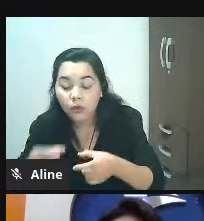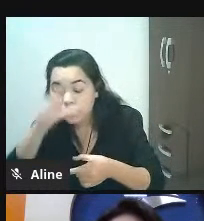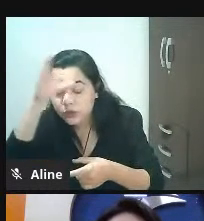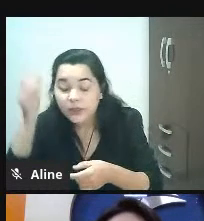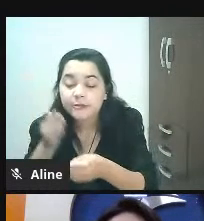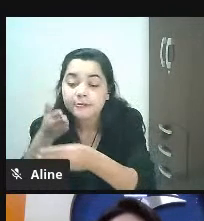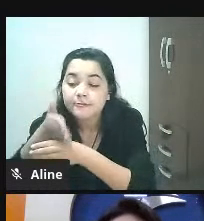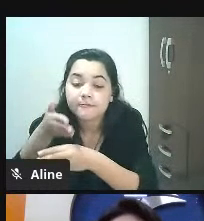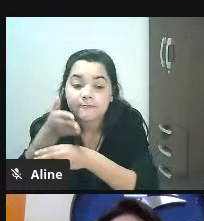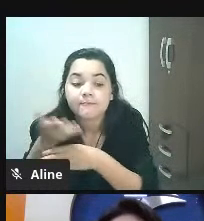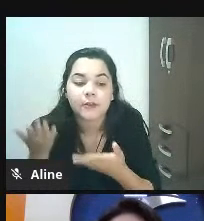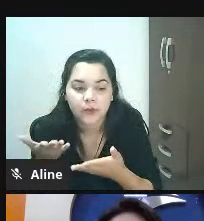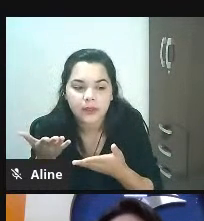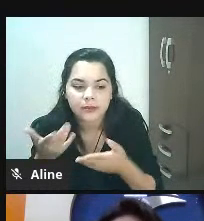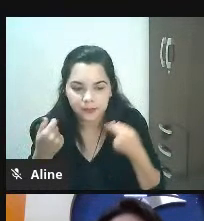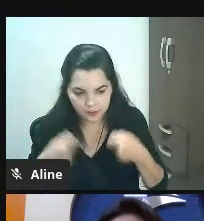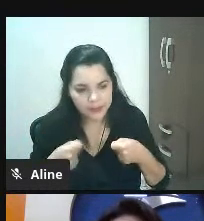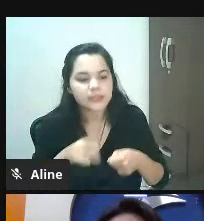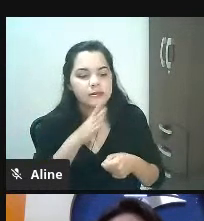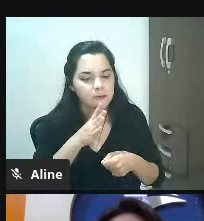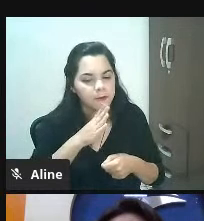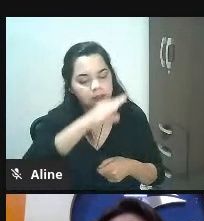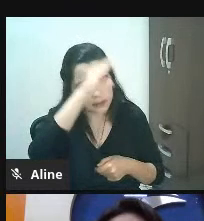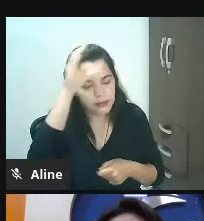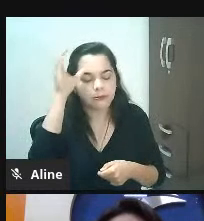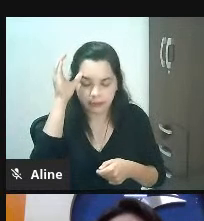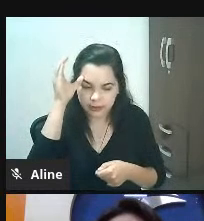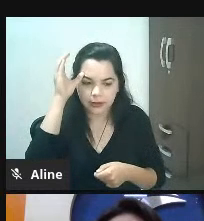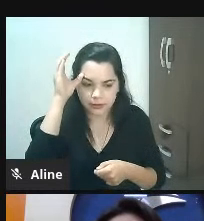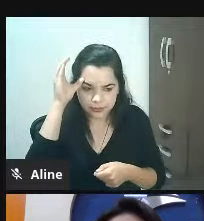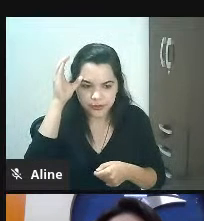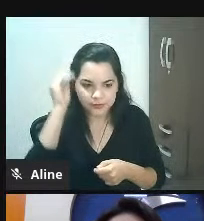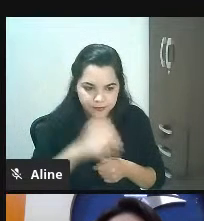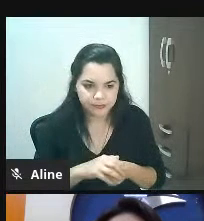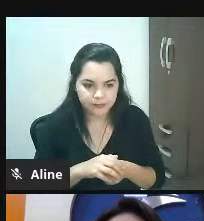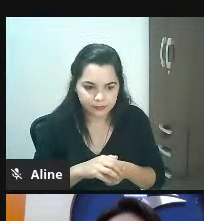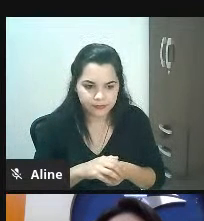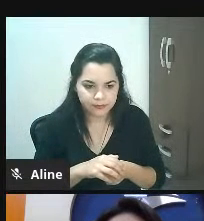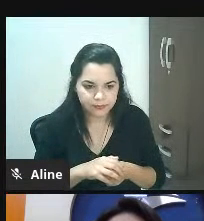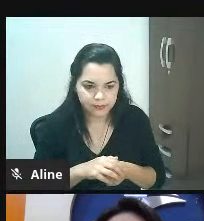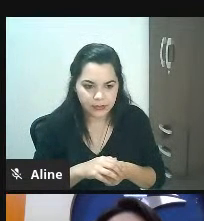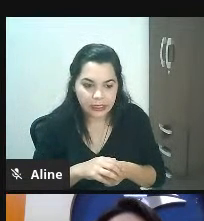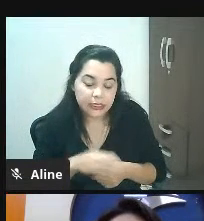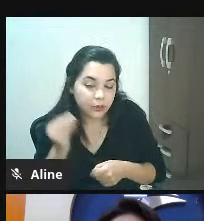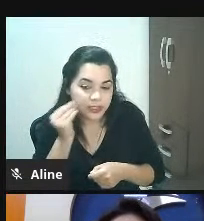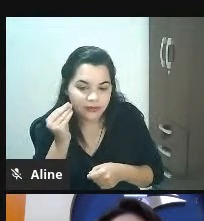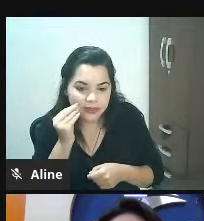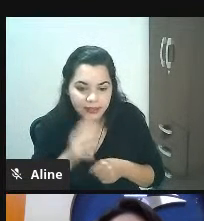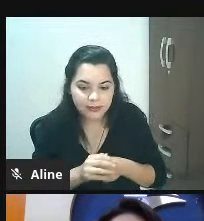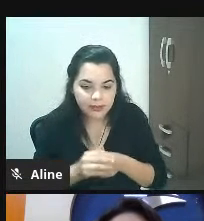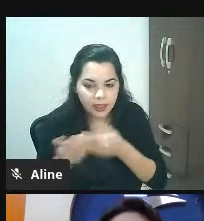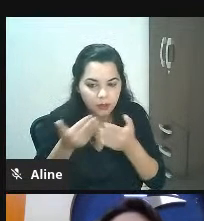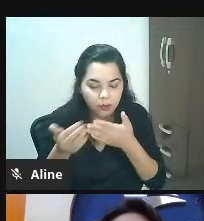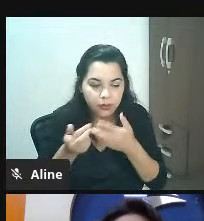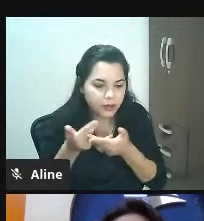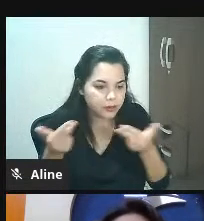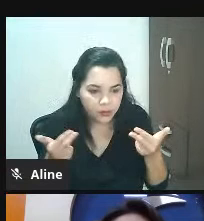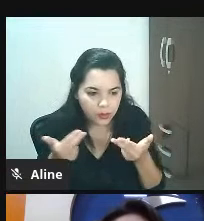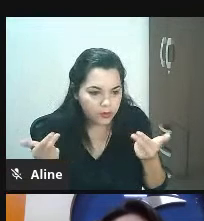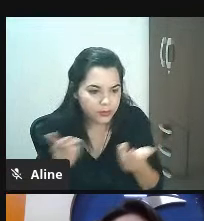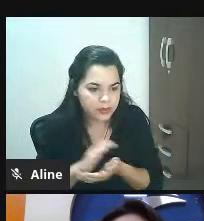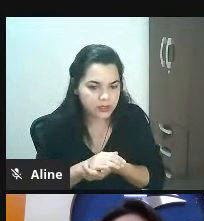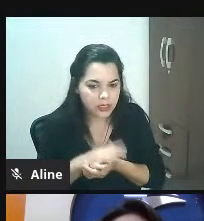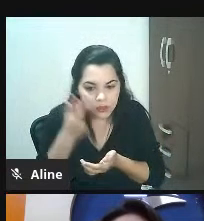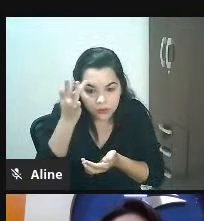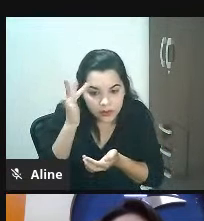frequentam você tem que saber se você não souber vai ser tiro no escuro vai ser vai ser sabe aquela coisa do tipo eu não vou